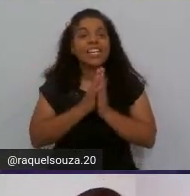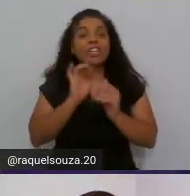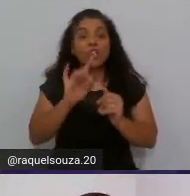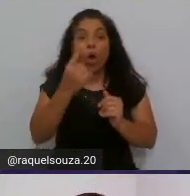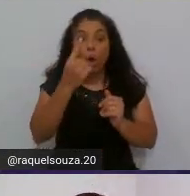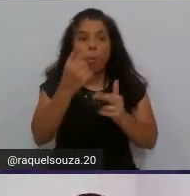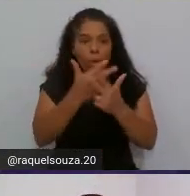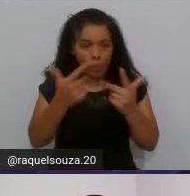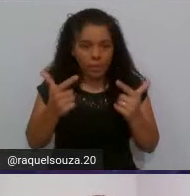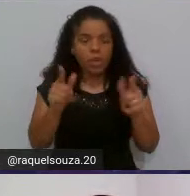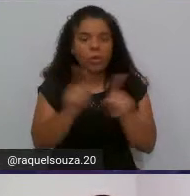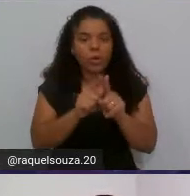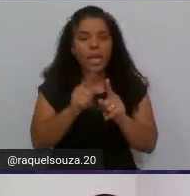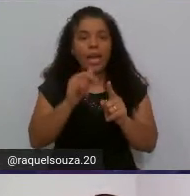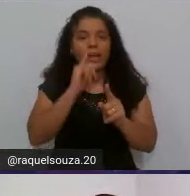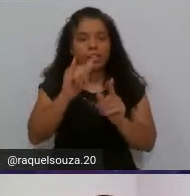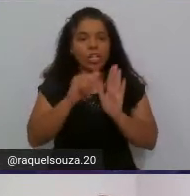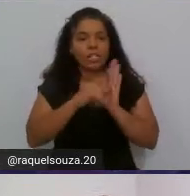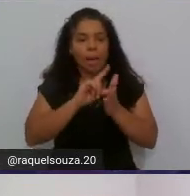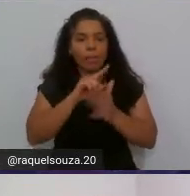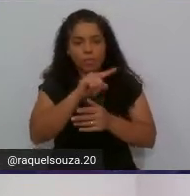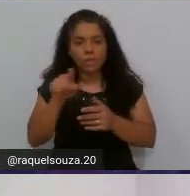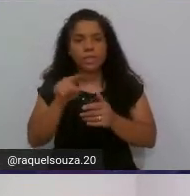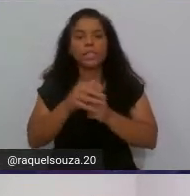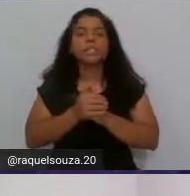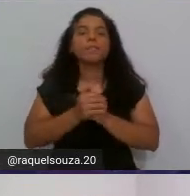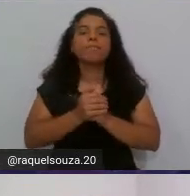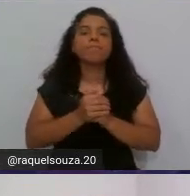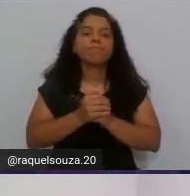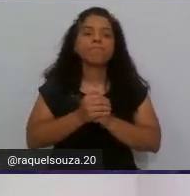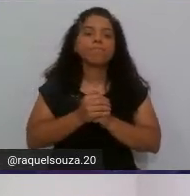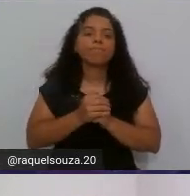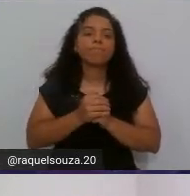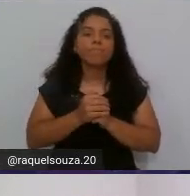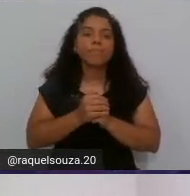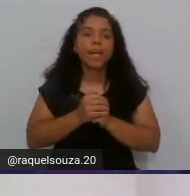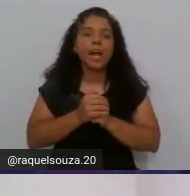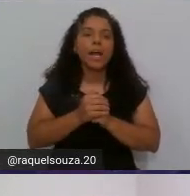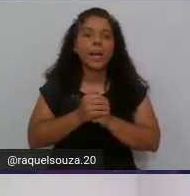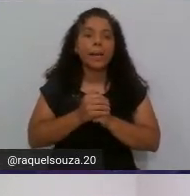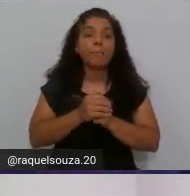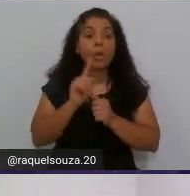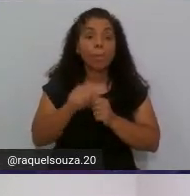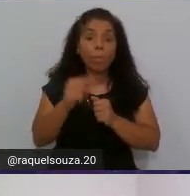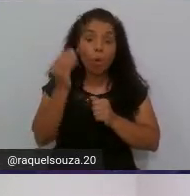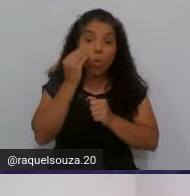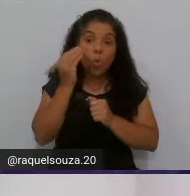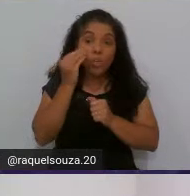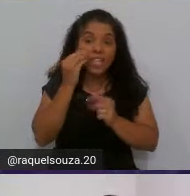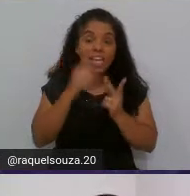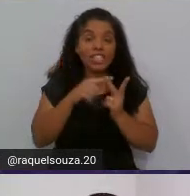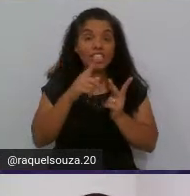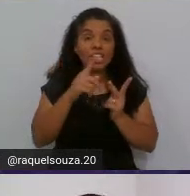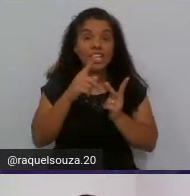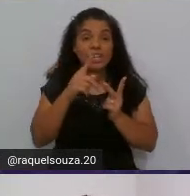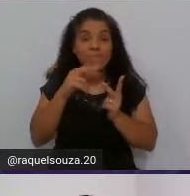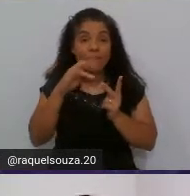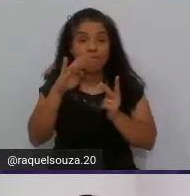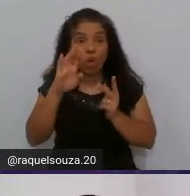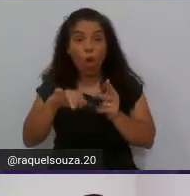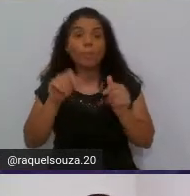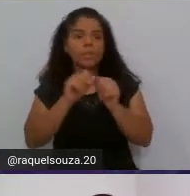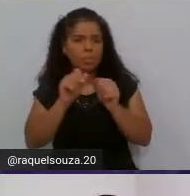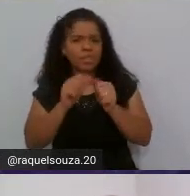questão que eu quero adiantar para vocês é para um teste de performance ser realizado ele